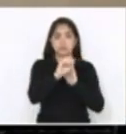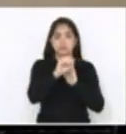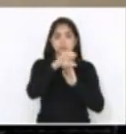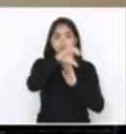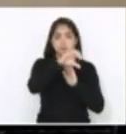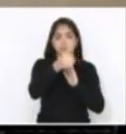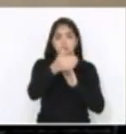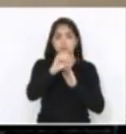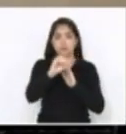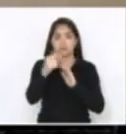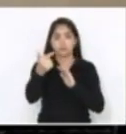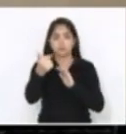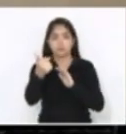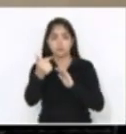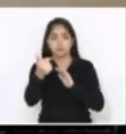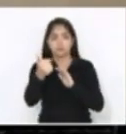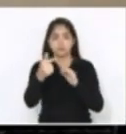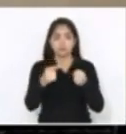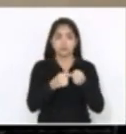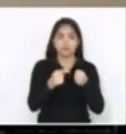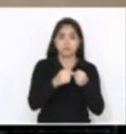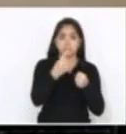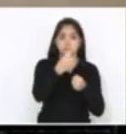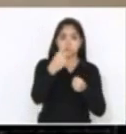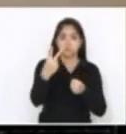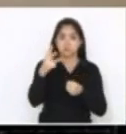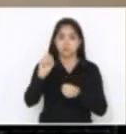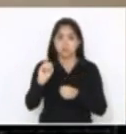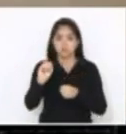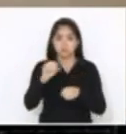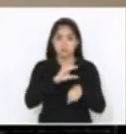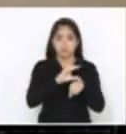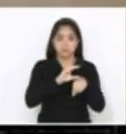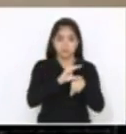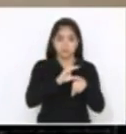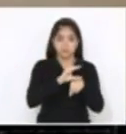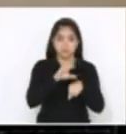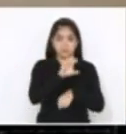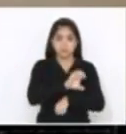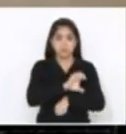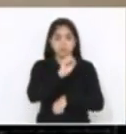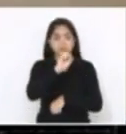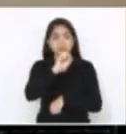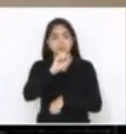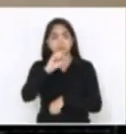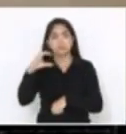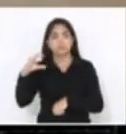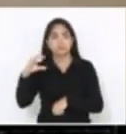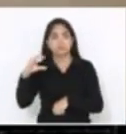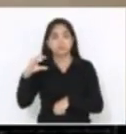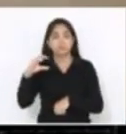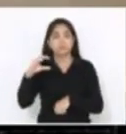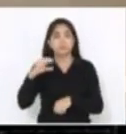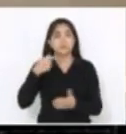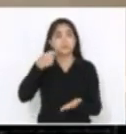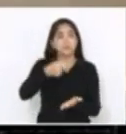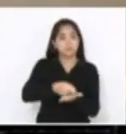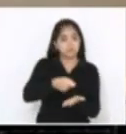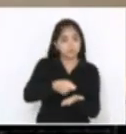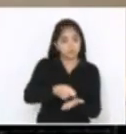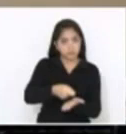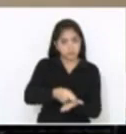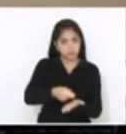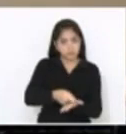e 12º no artigo 120 da Constituição do Estado de Santa Catarina, tornando obrigatória